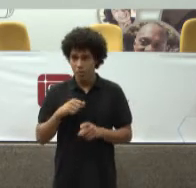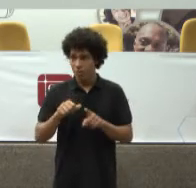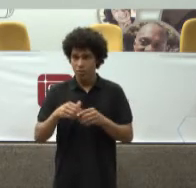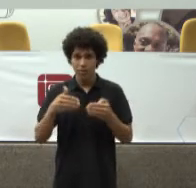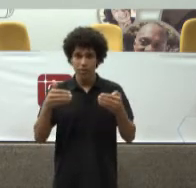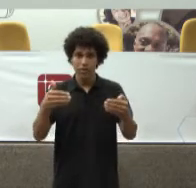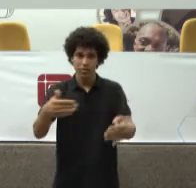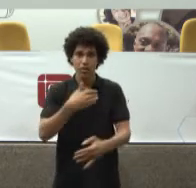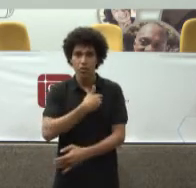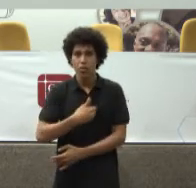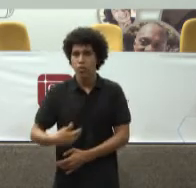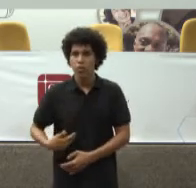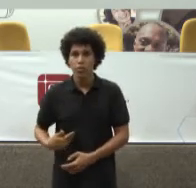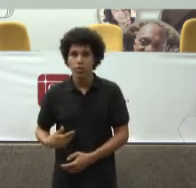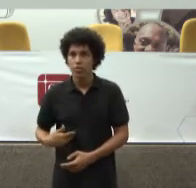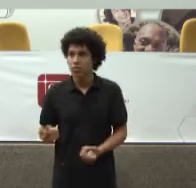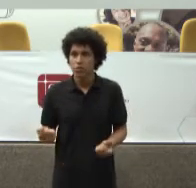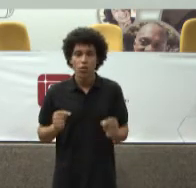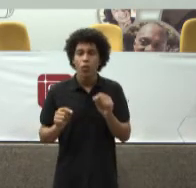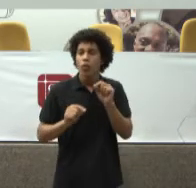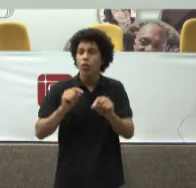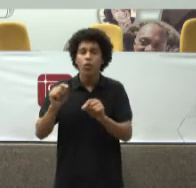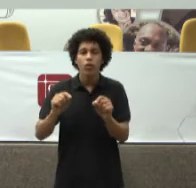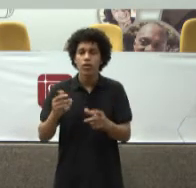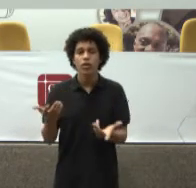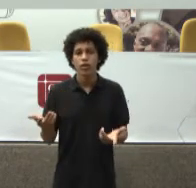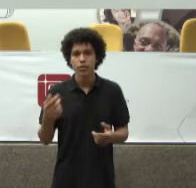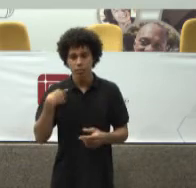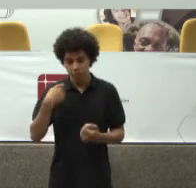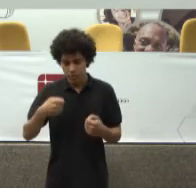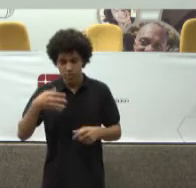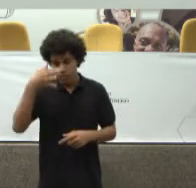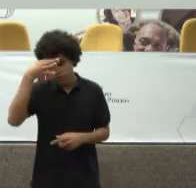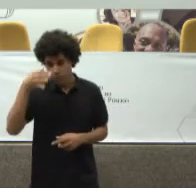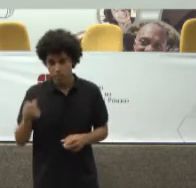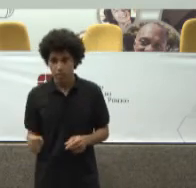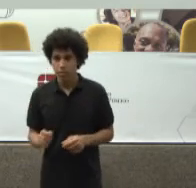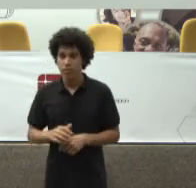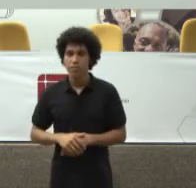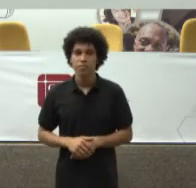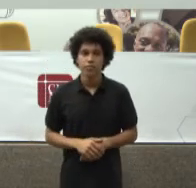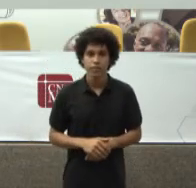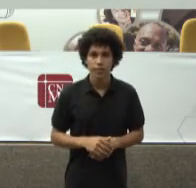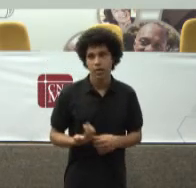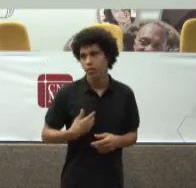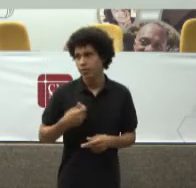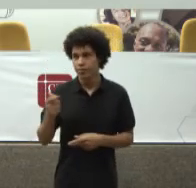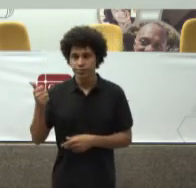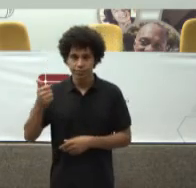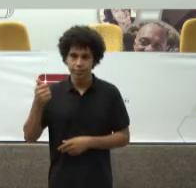ação Então eu queria Trazer a lume Logo nesse primeiro Momento de fala